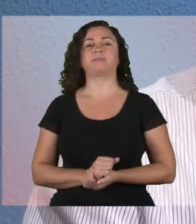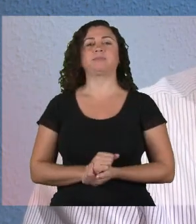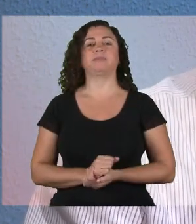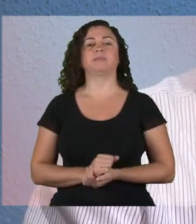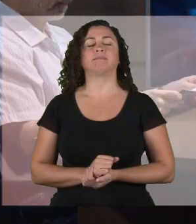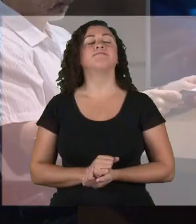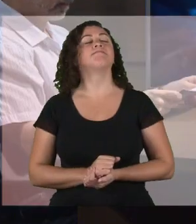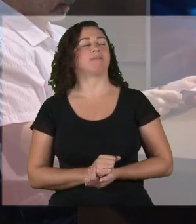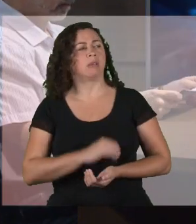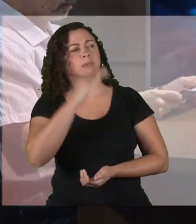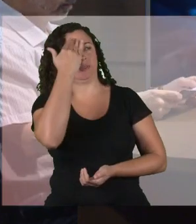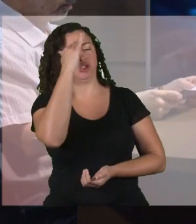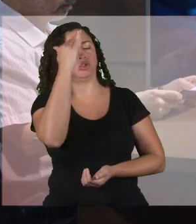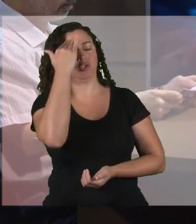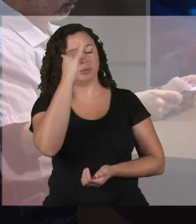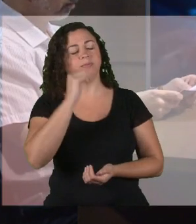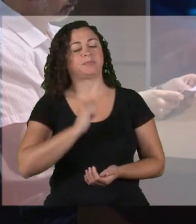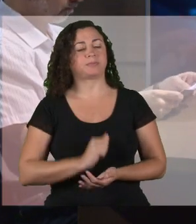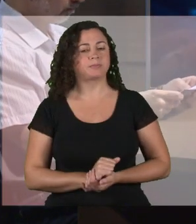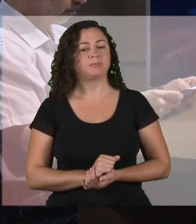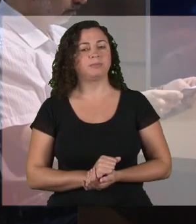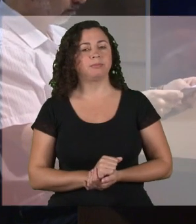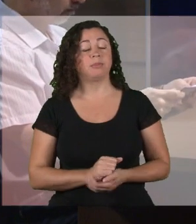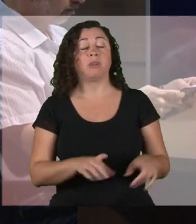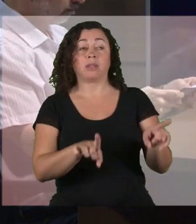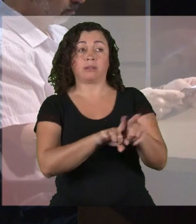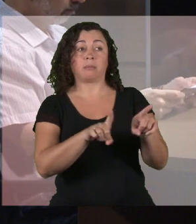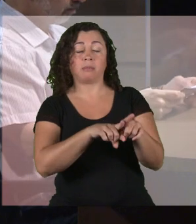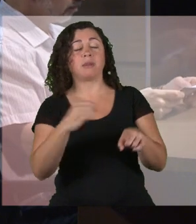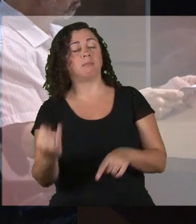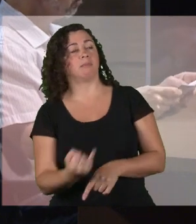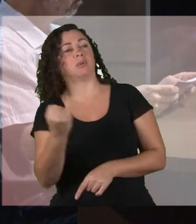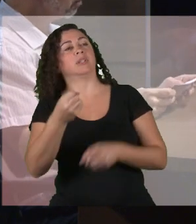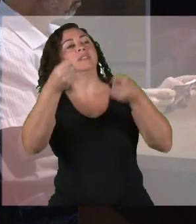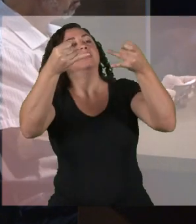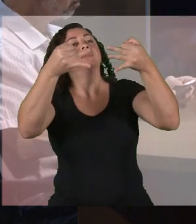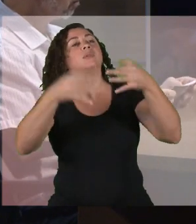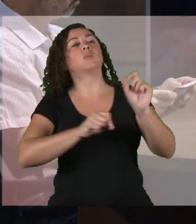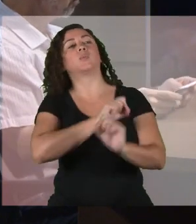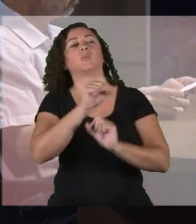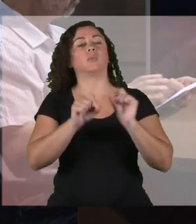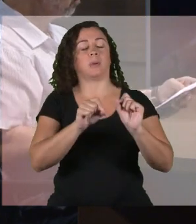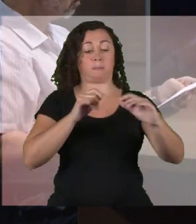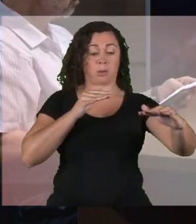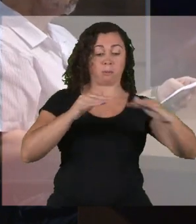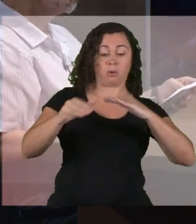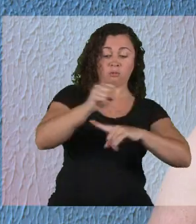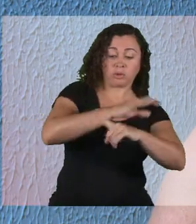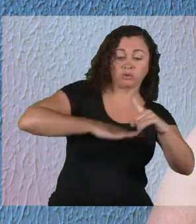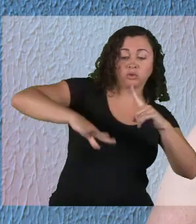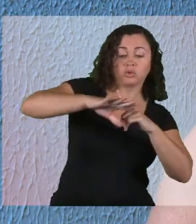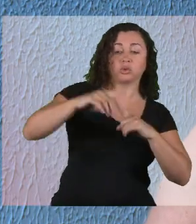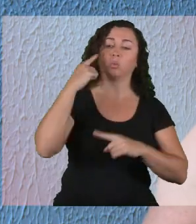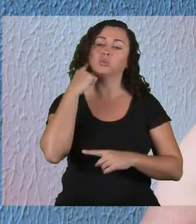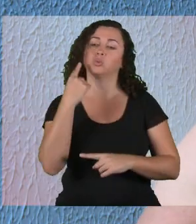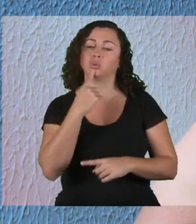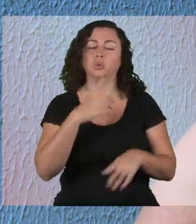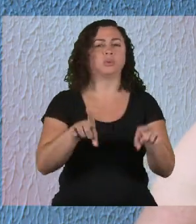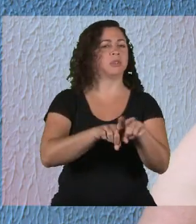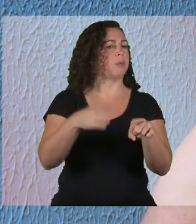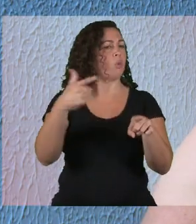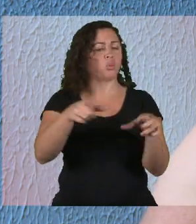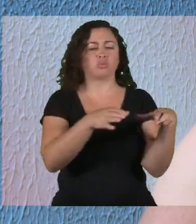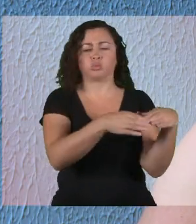nesse âmbito. Entendo a pergunta. E também é importante dizer, como o movimento social, os surdos e as outras